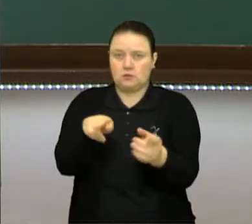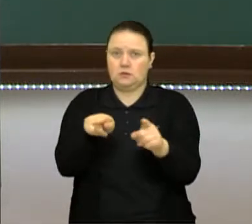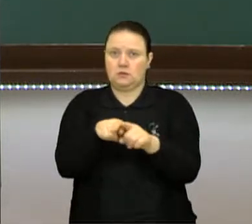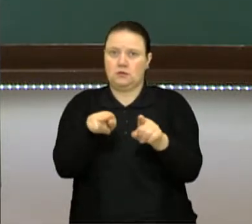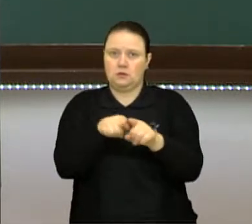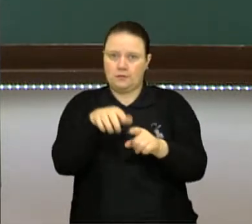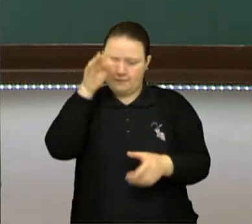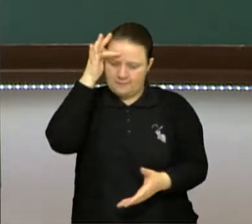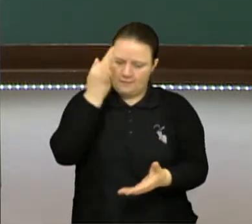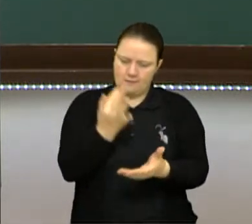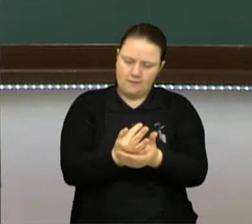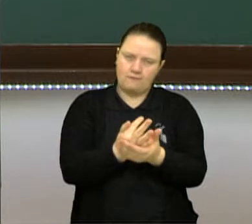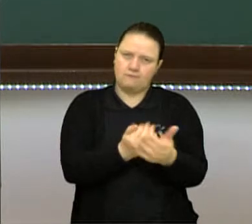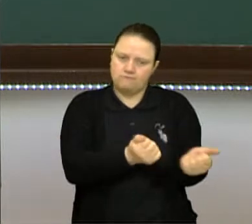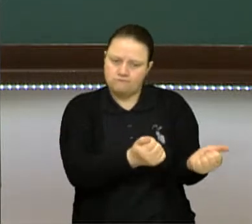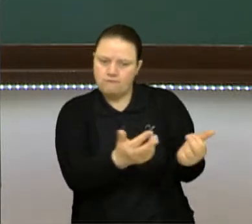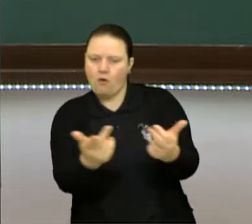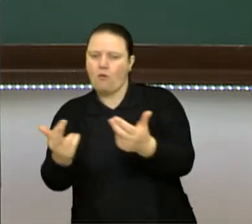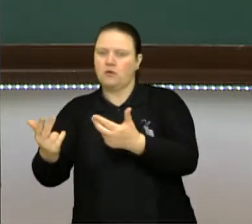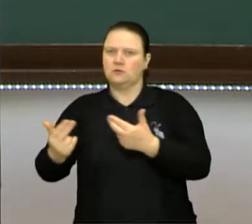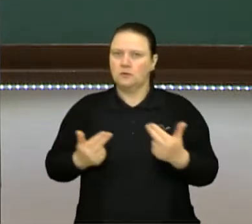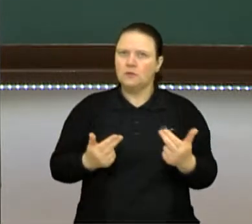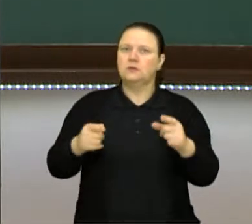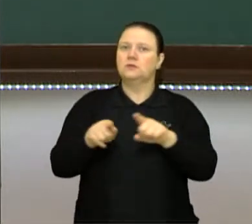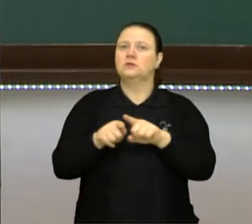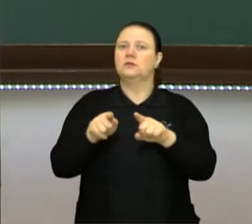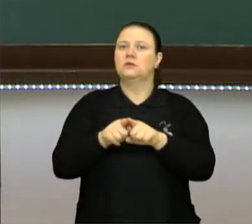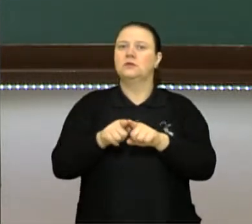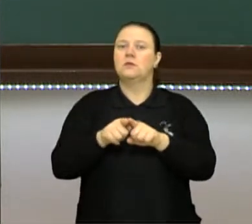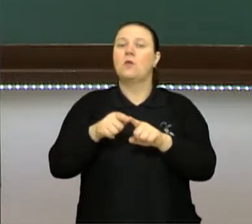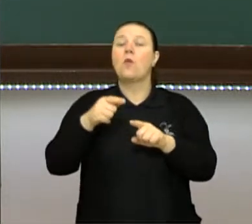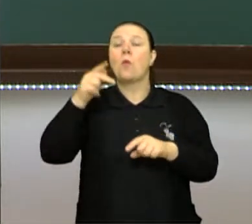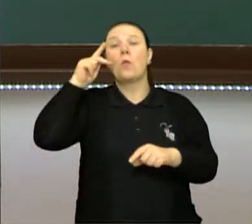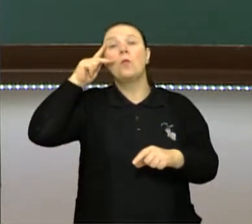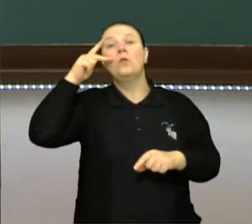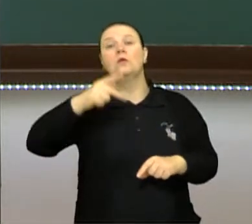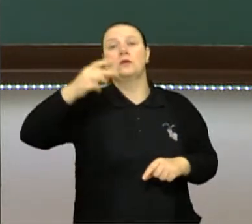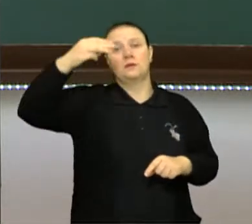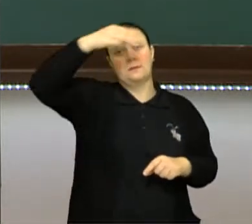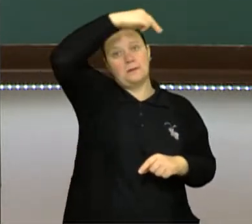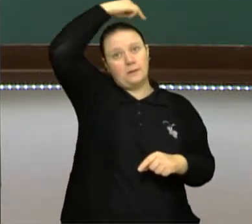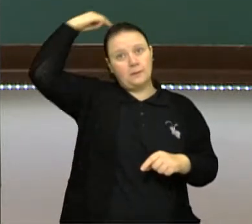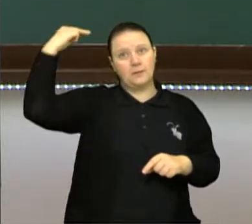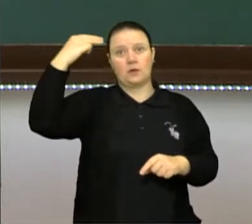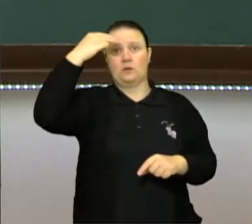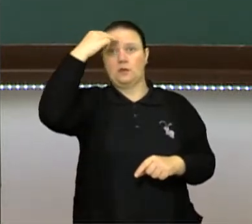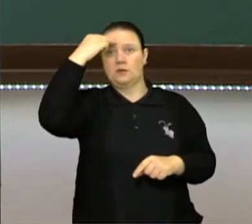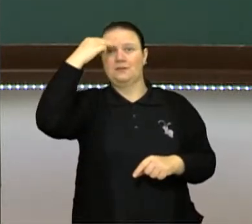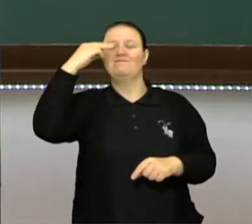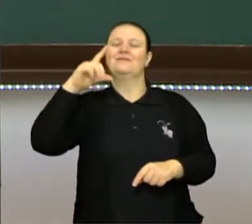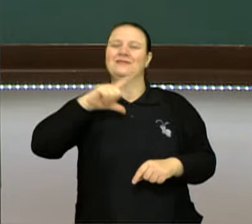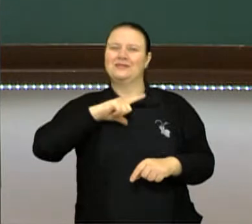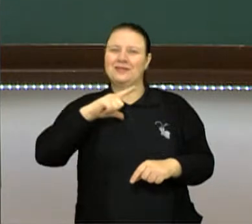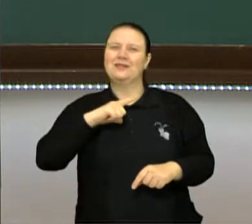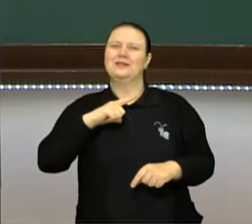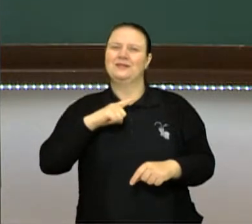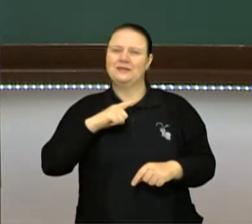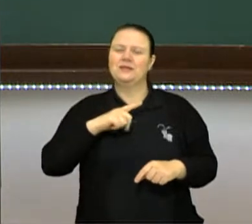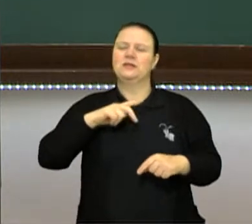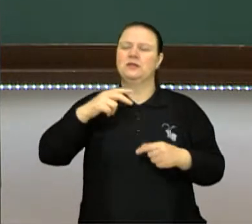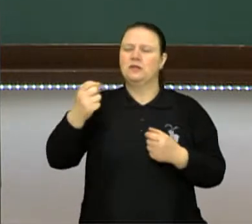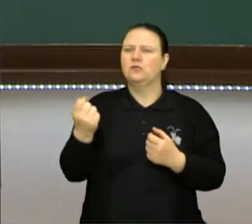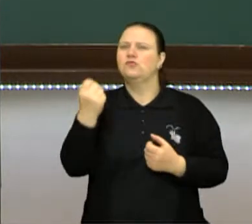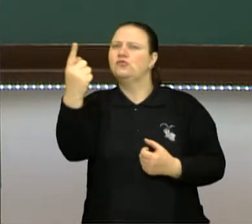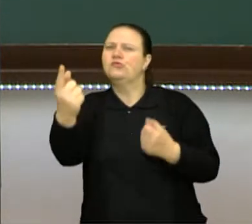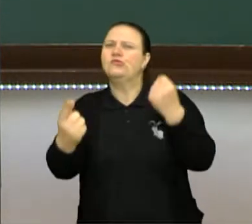fé ligada ao profeta Maomé, mas mesmo dentro da mesma fé existem divergências. E nessas divergências